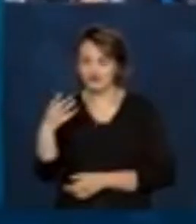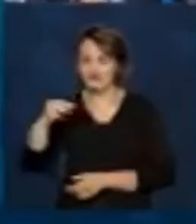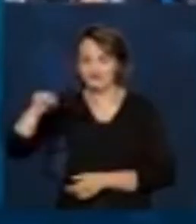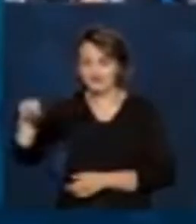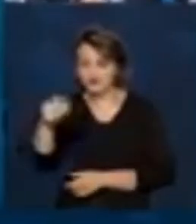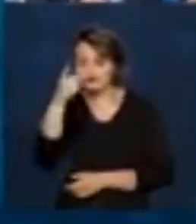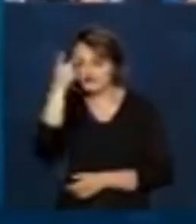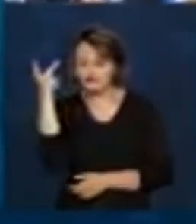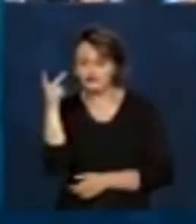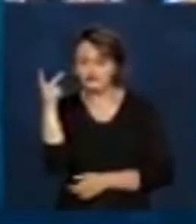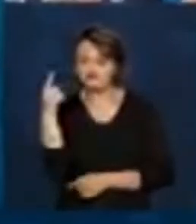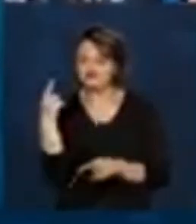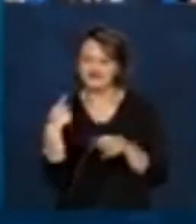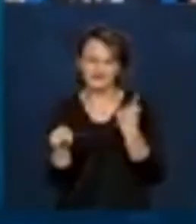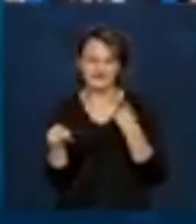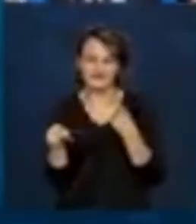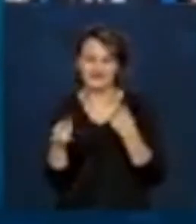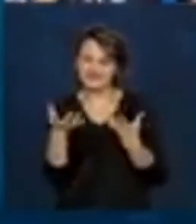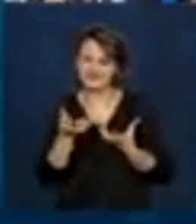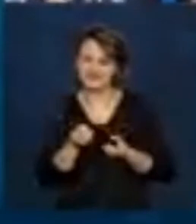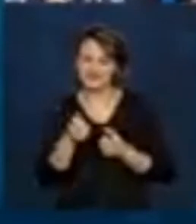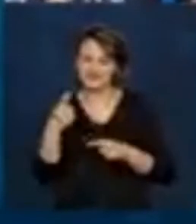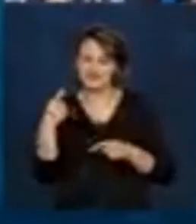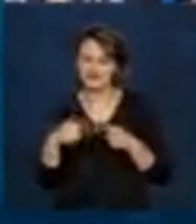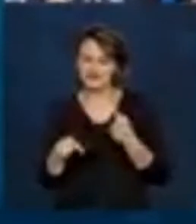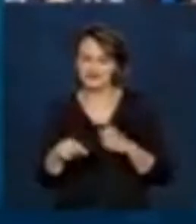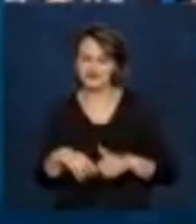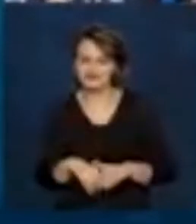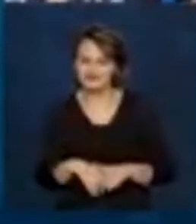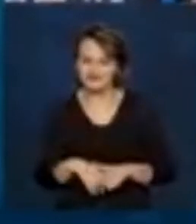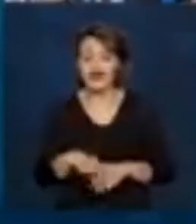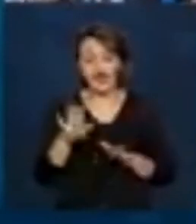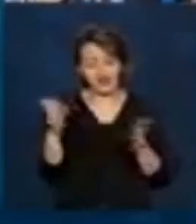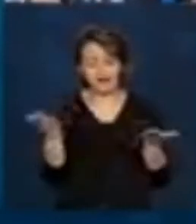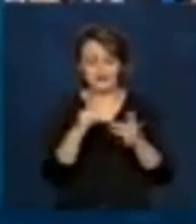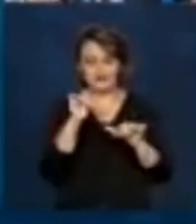considerados inelegíveis, e agora, já está o número ajustado,